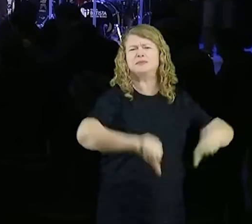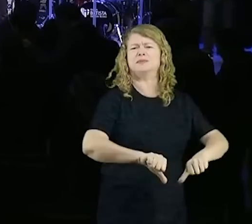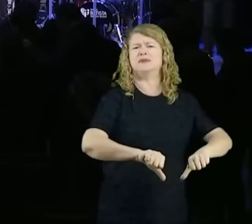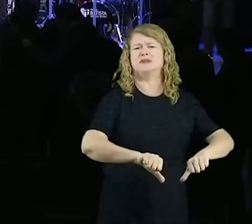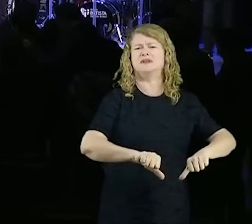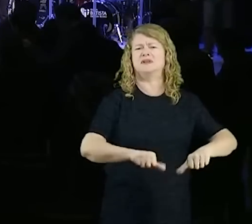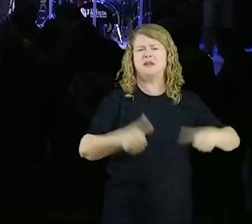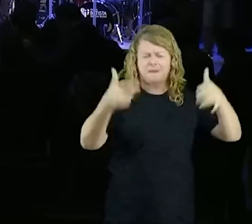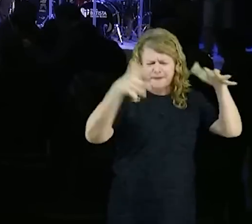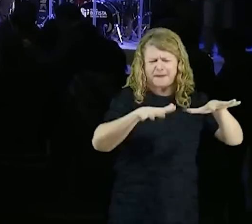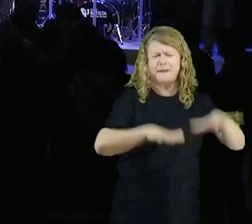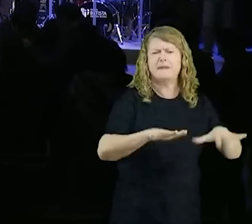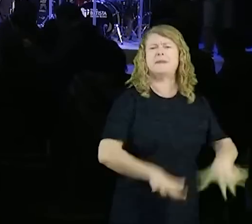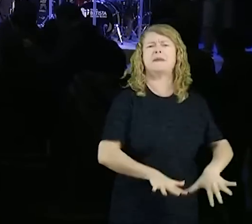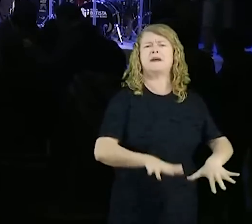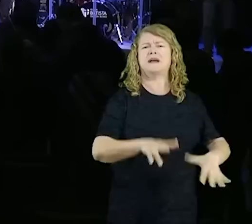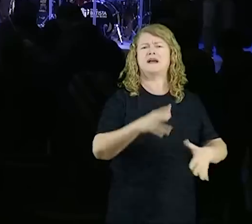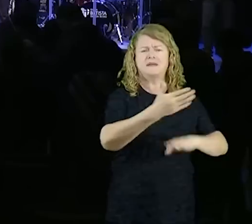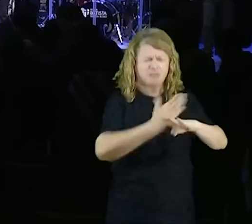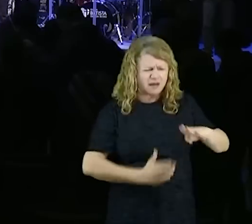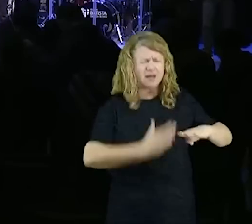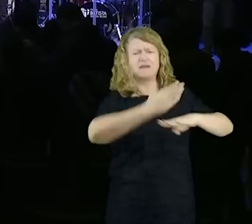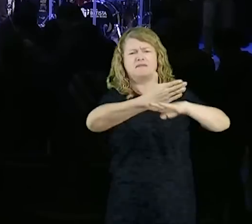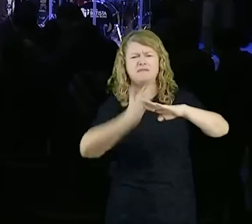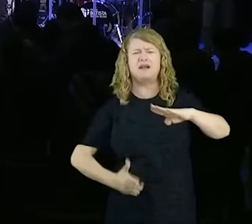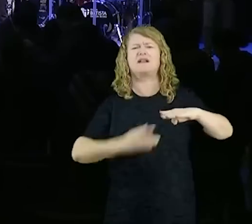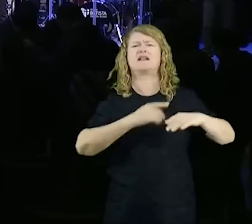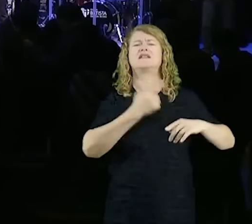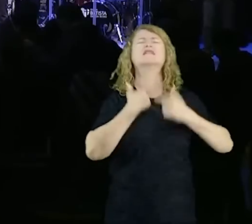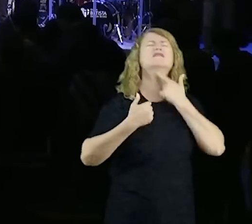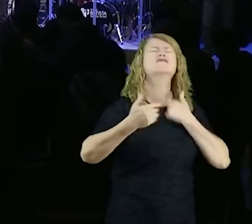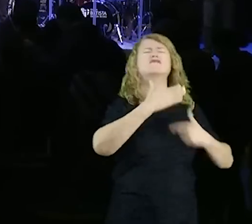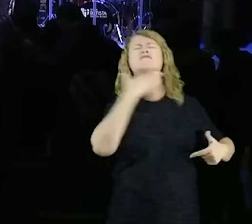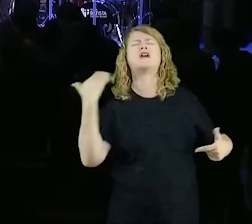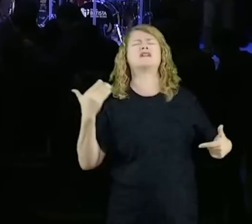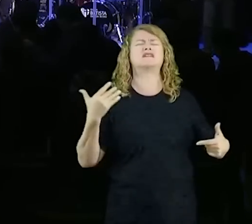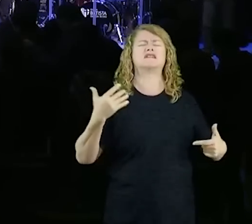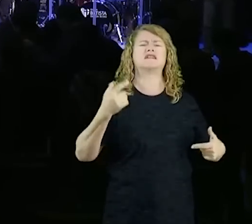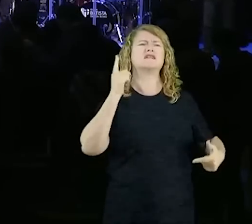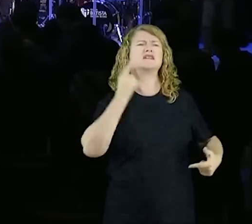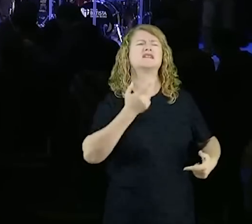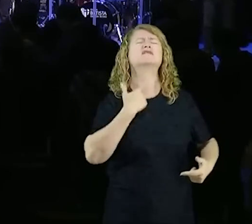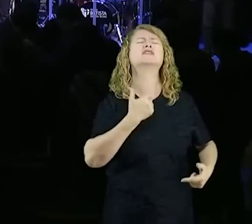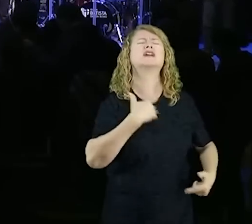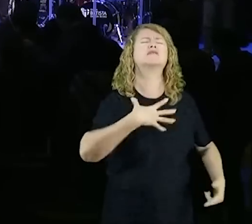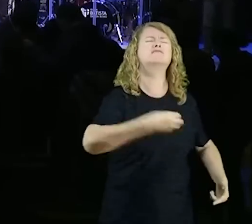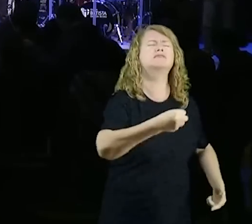fracassos crônicos, desejos de morte, desejos de suicídio,